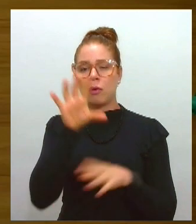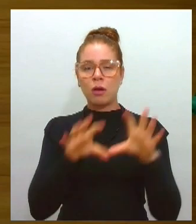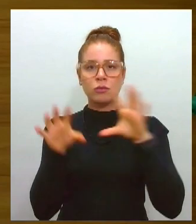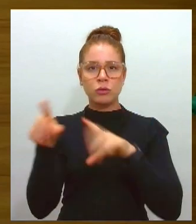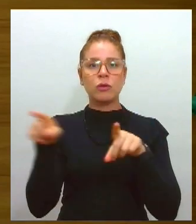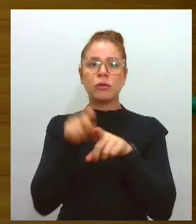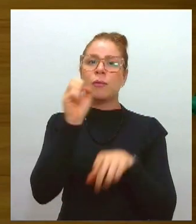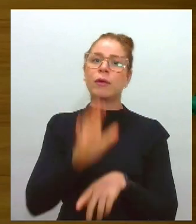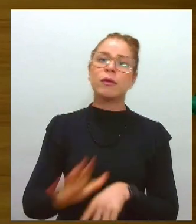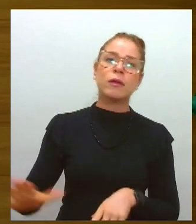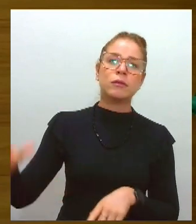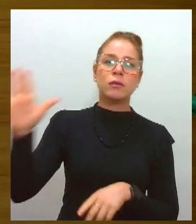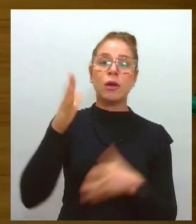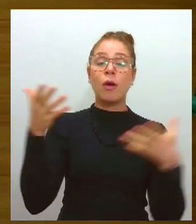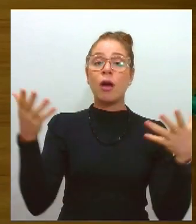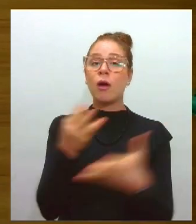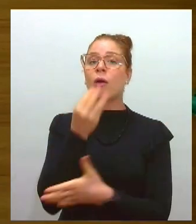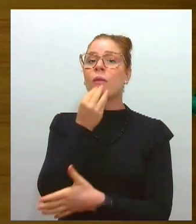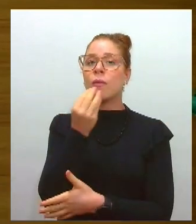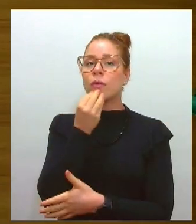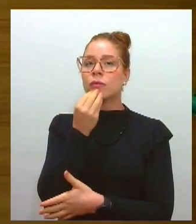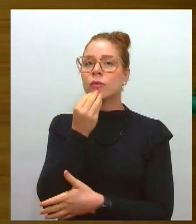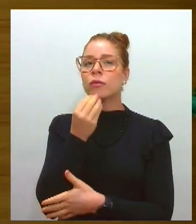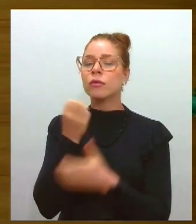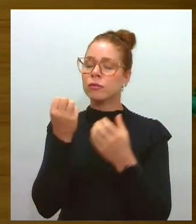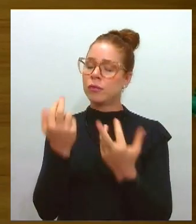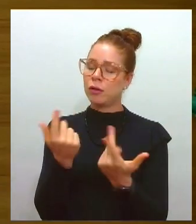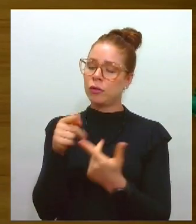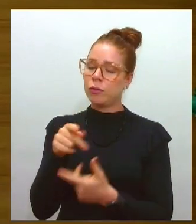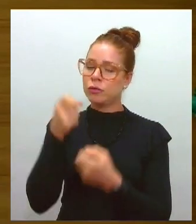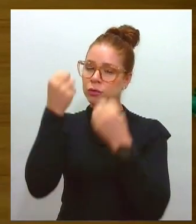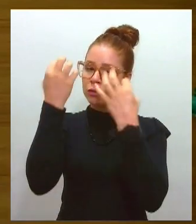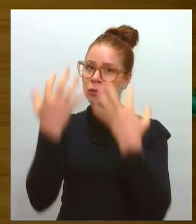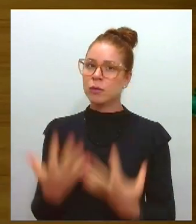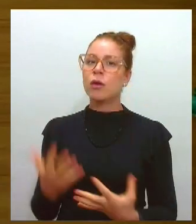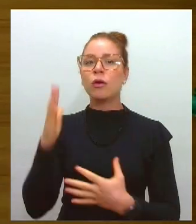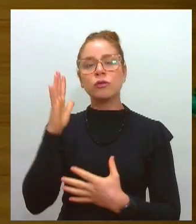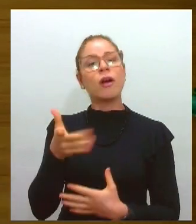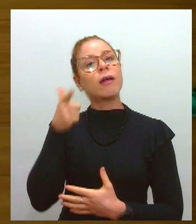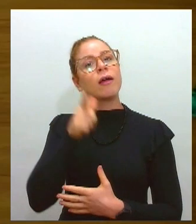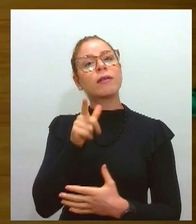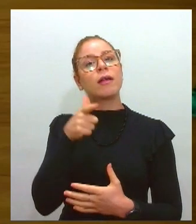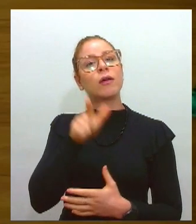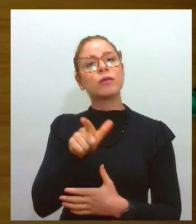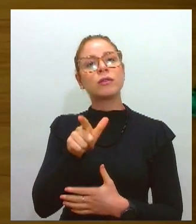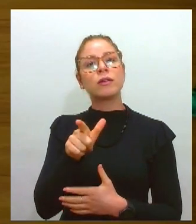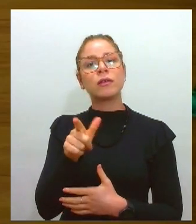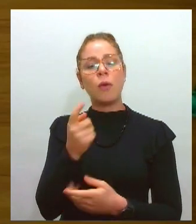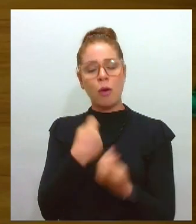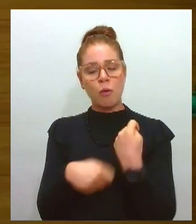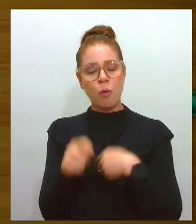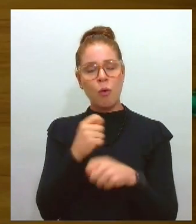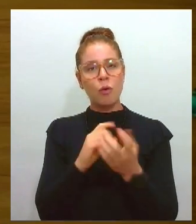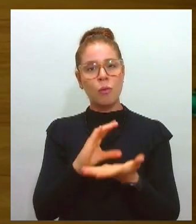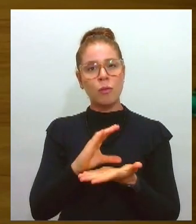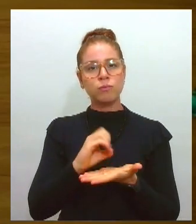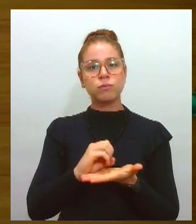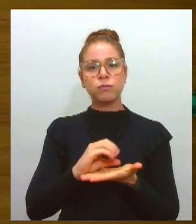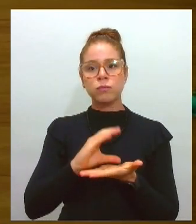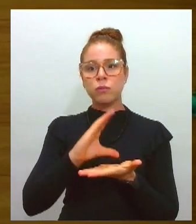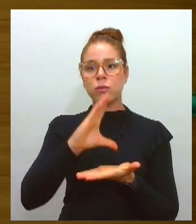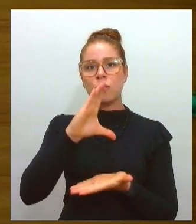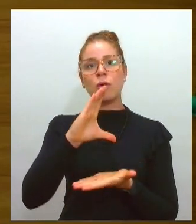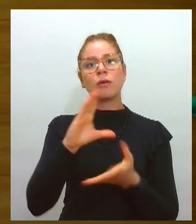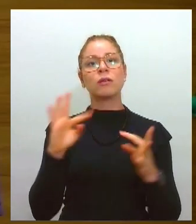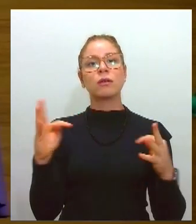chegar no momento do evento, como você citou, ter uma distribuição econômica muito favorável em todos os níveis da cadeia produtiva do turismo, desde